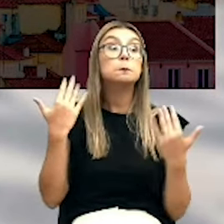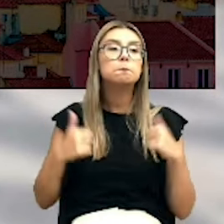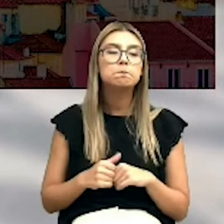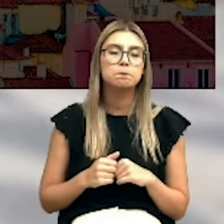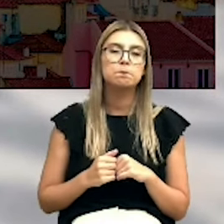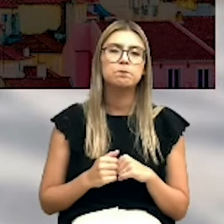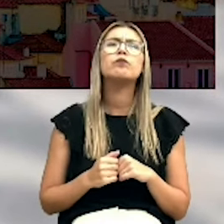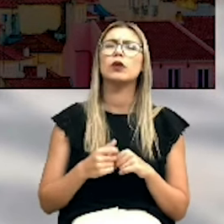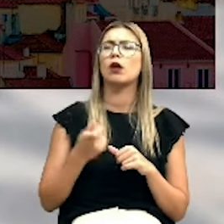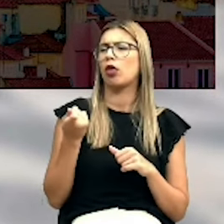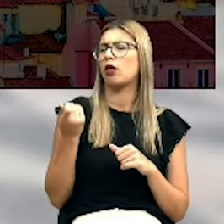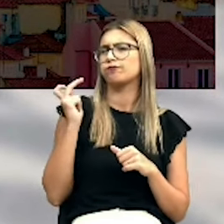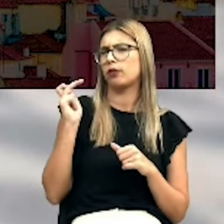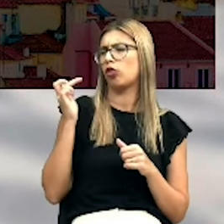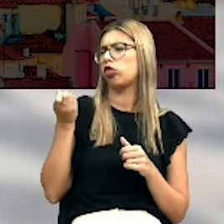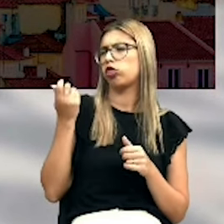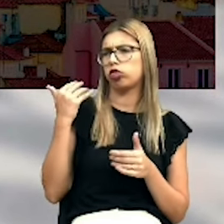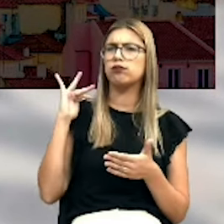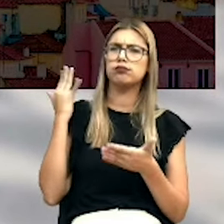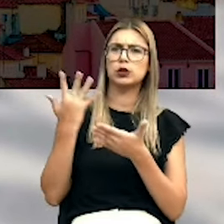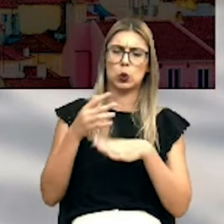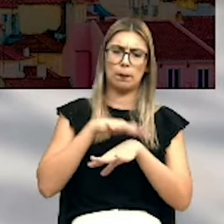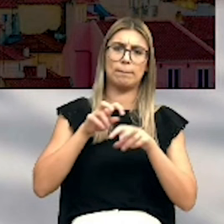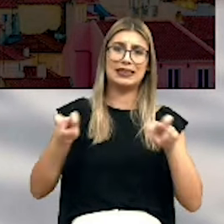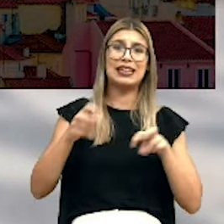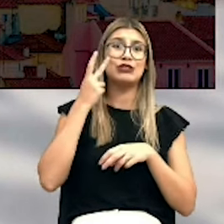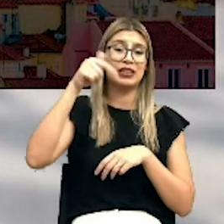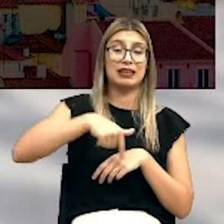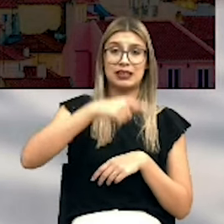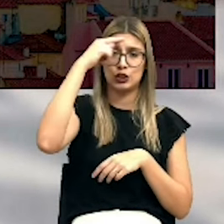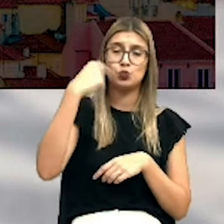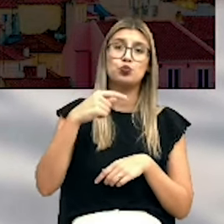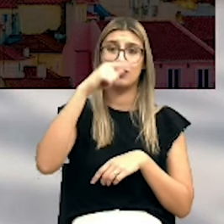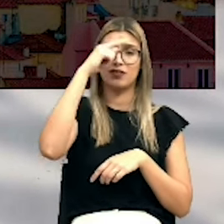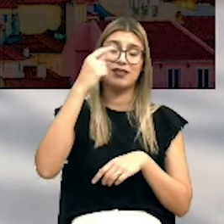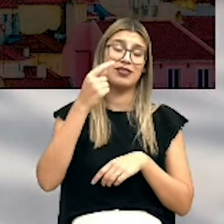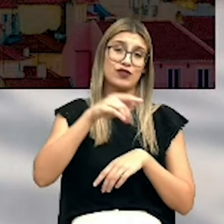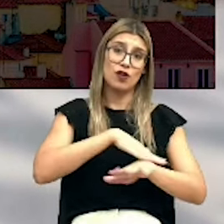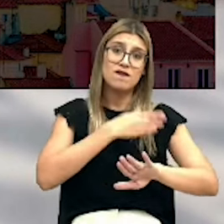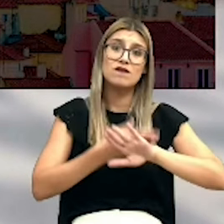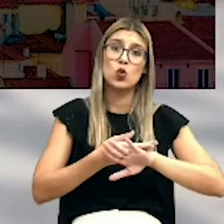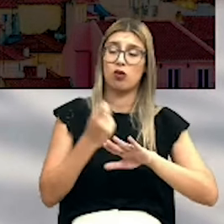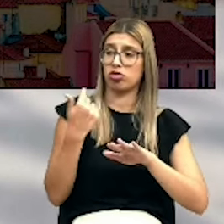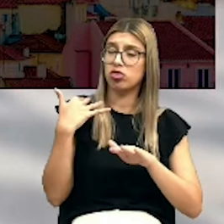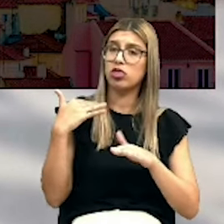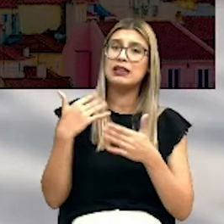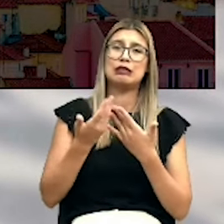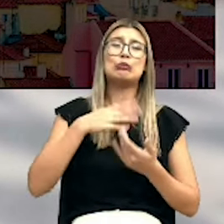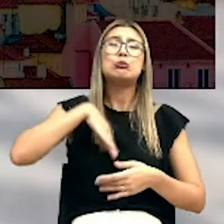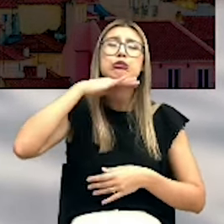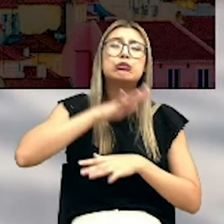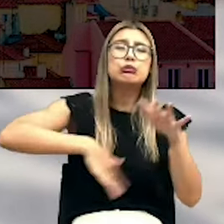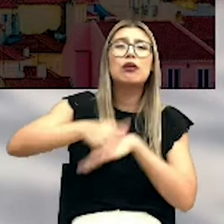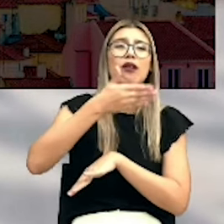que nos últimos anos, nestes últimos anos deste mandato, a vida em Lisboa se tornou mais difícil, mais desgastante, mais poluída, menos